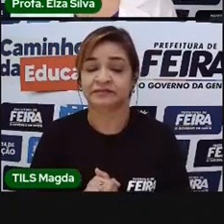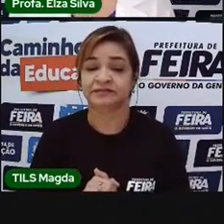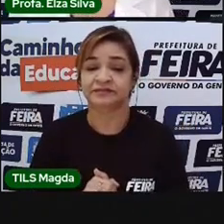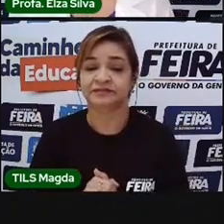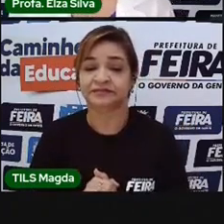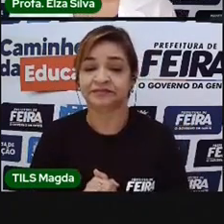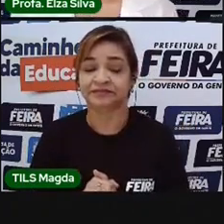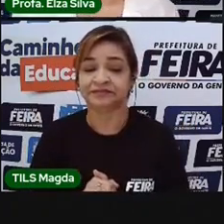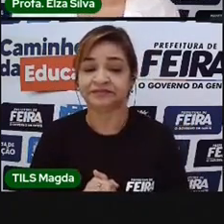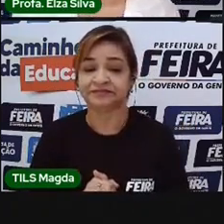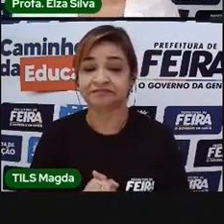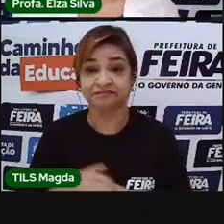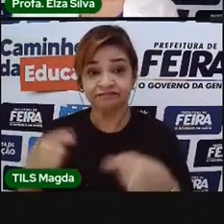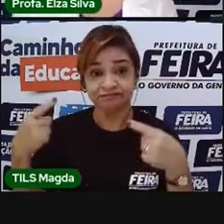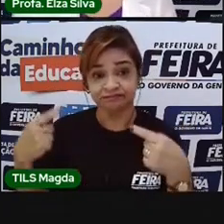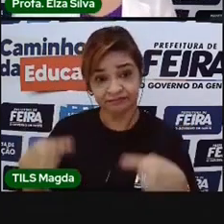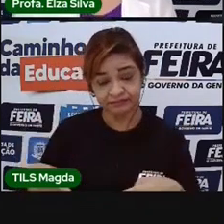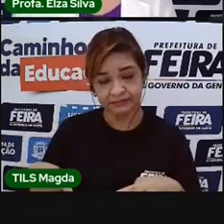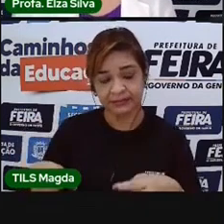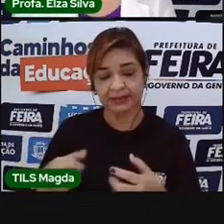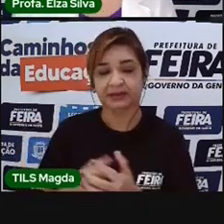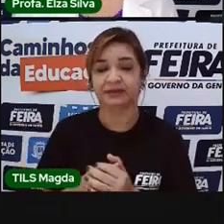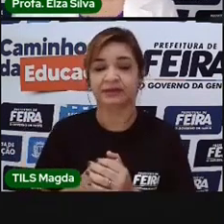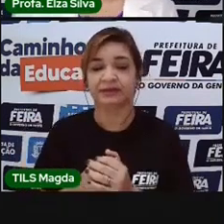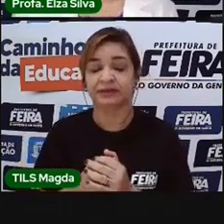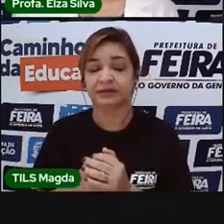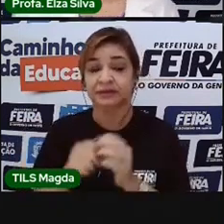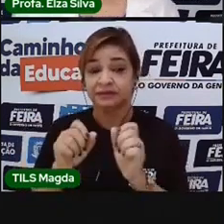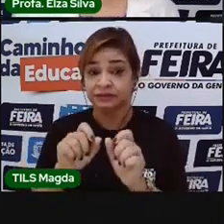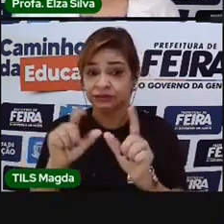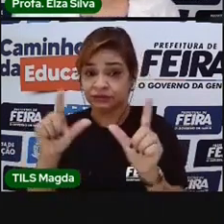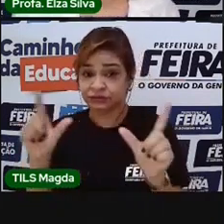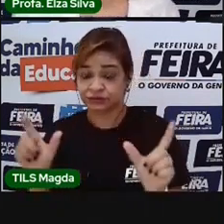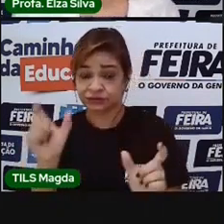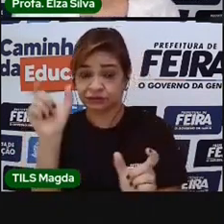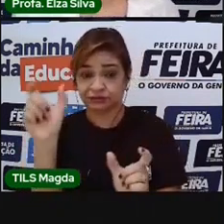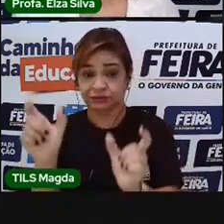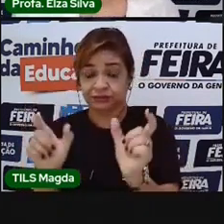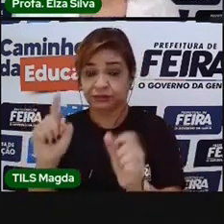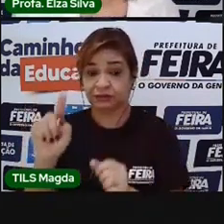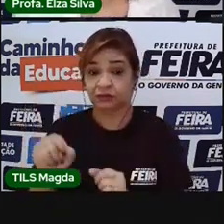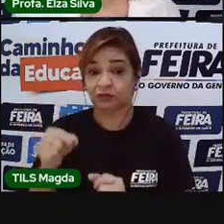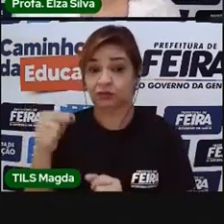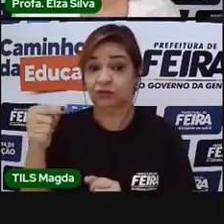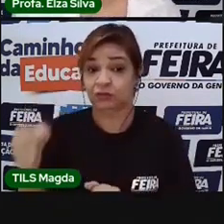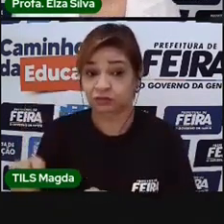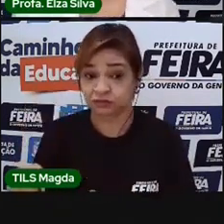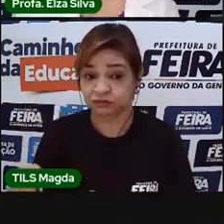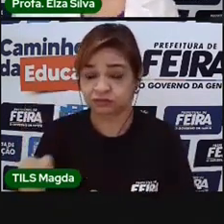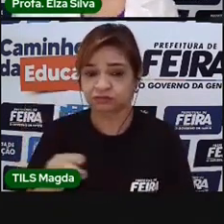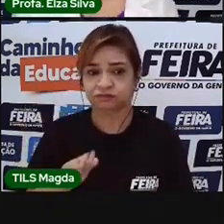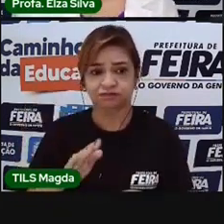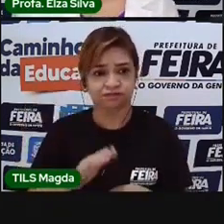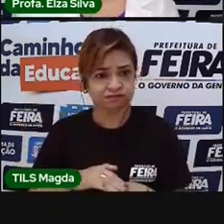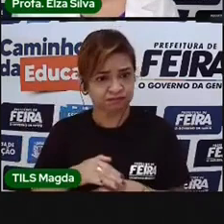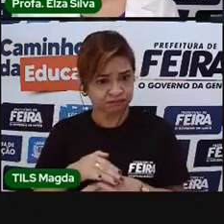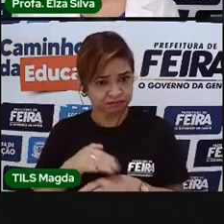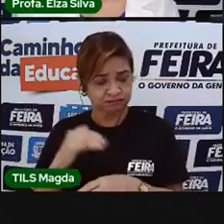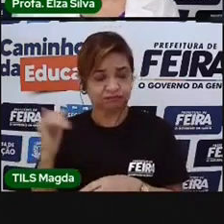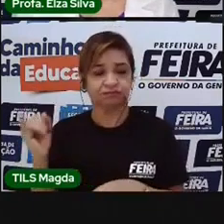Além desse desafio de completar a tabelinha, eu trago o outro, muito mais interessante.